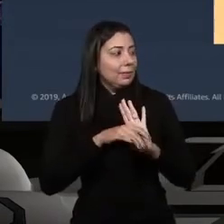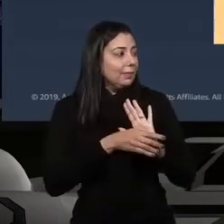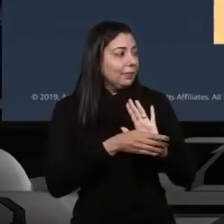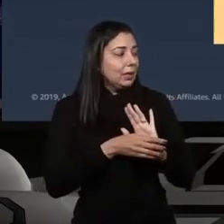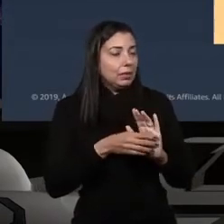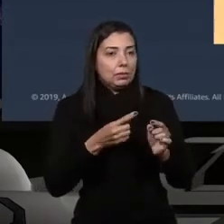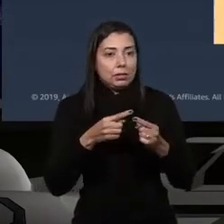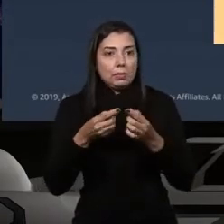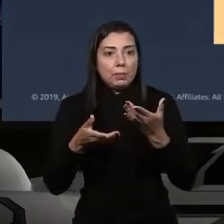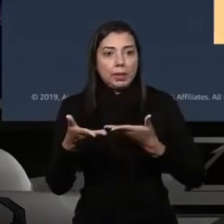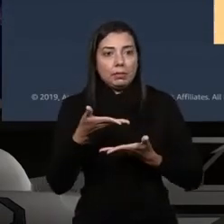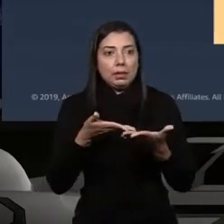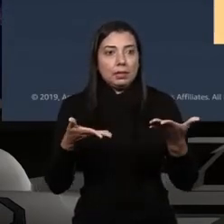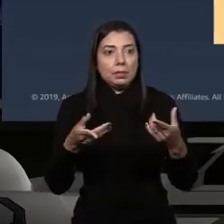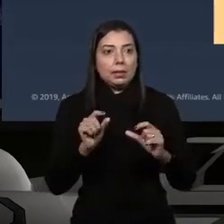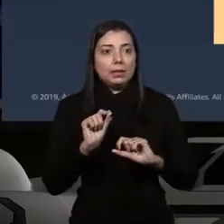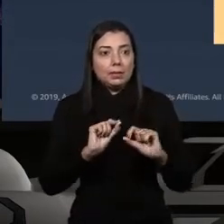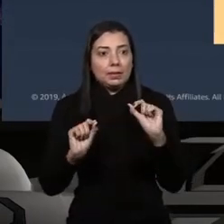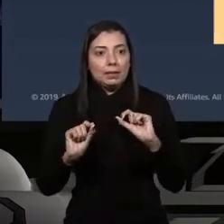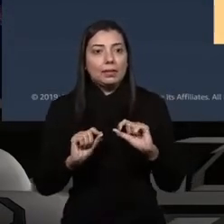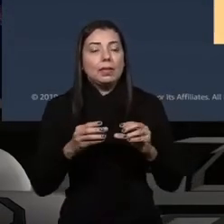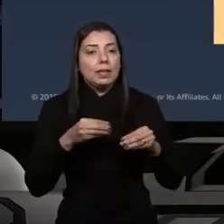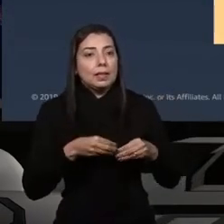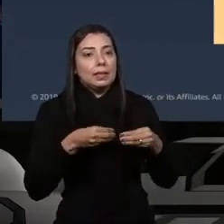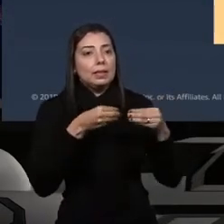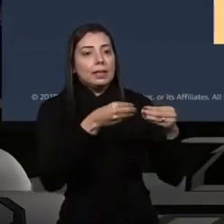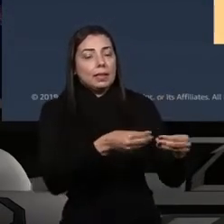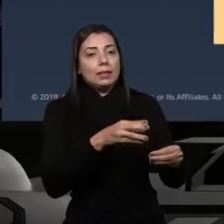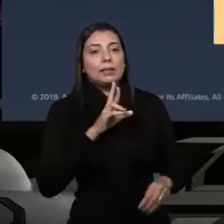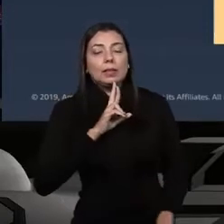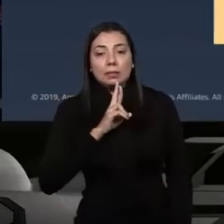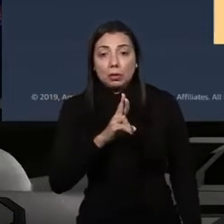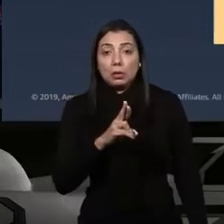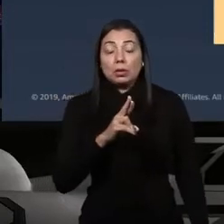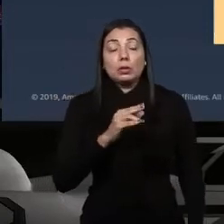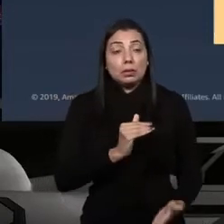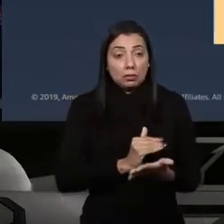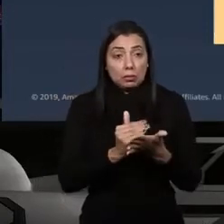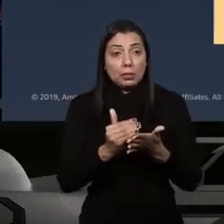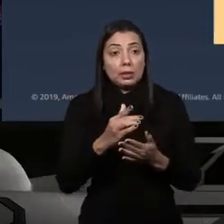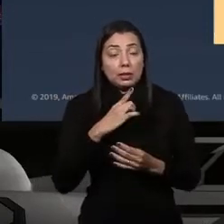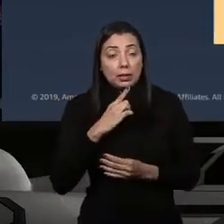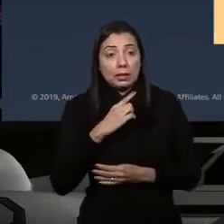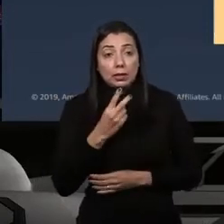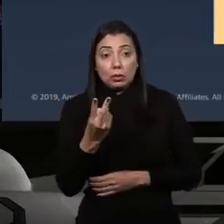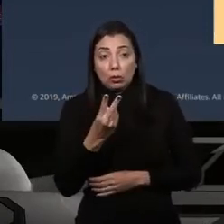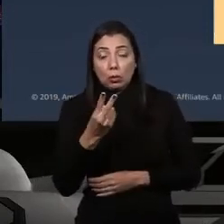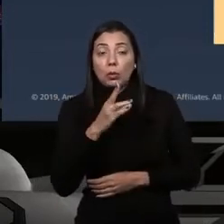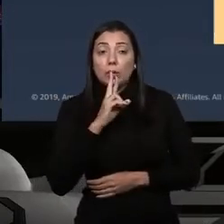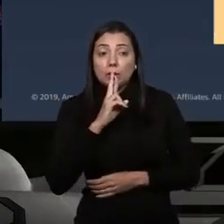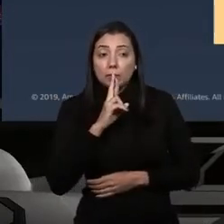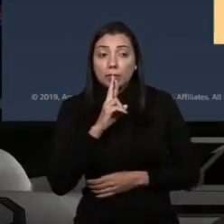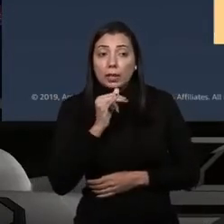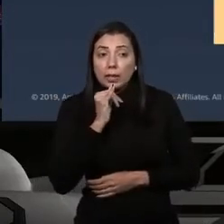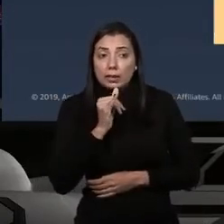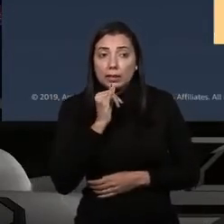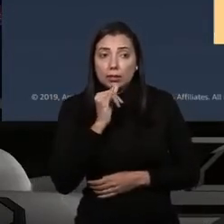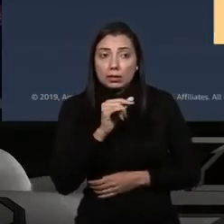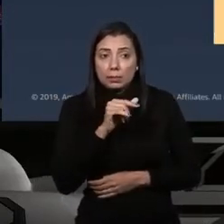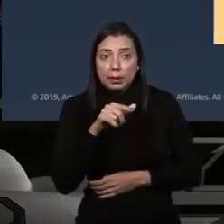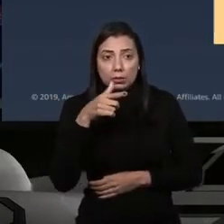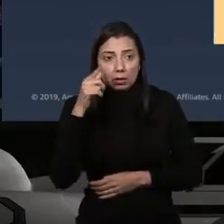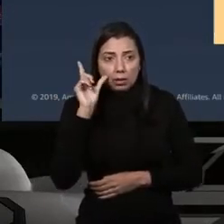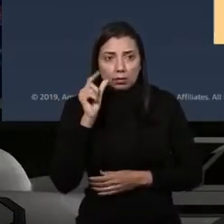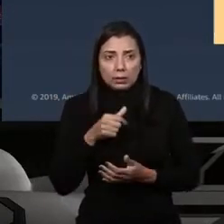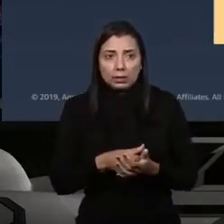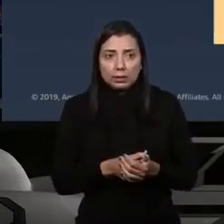porque ele justamente vai entregando o resultado logo no início. Aqui a gente tem dois exemplos, né? O exemplo onde, para